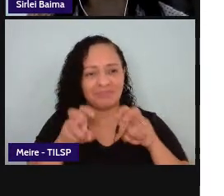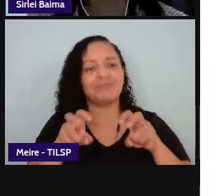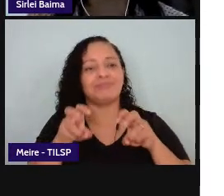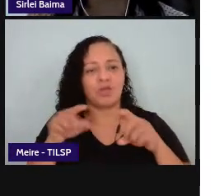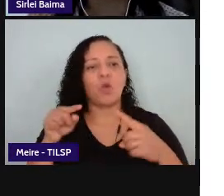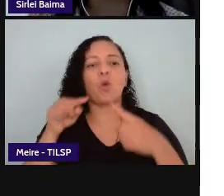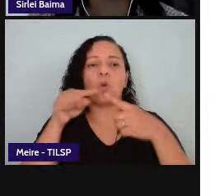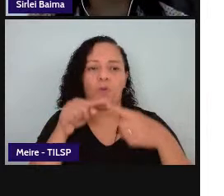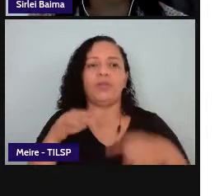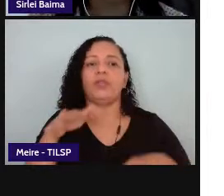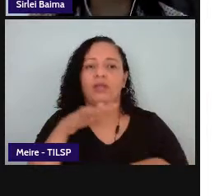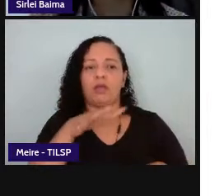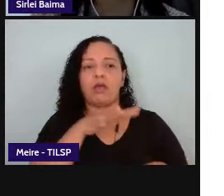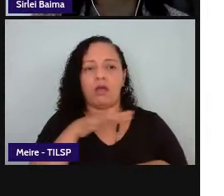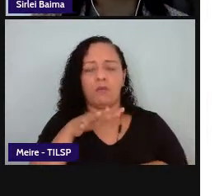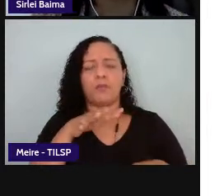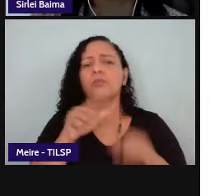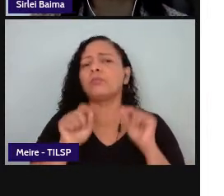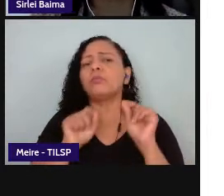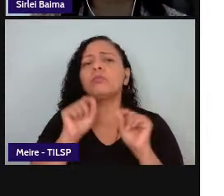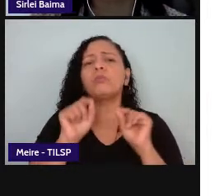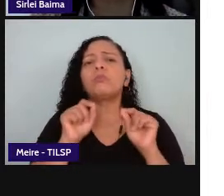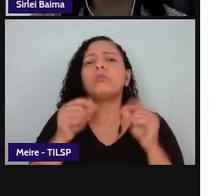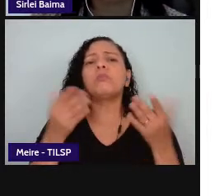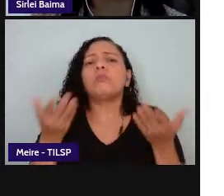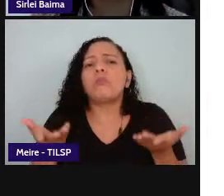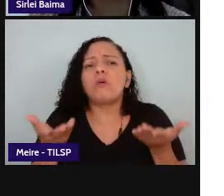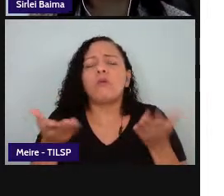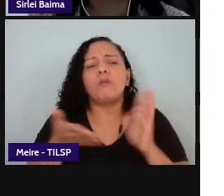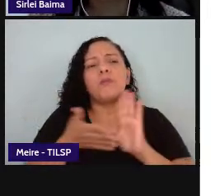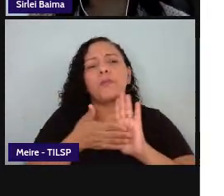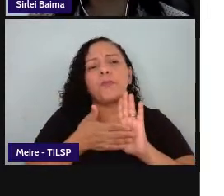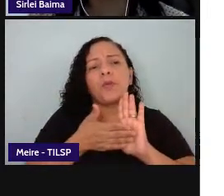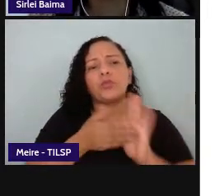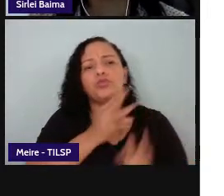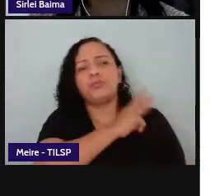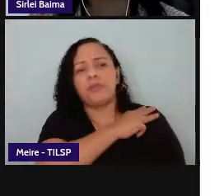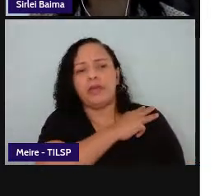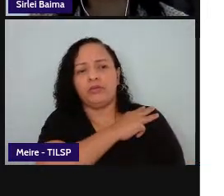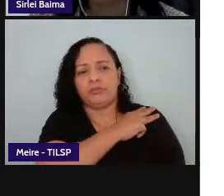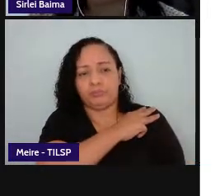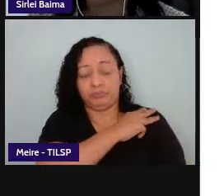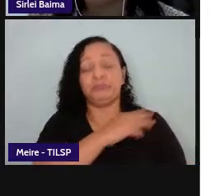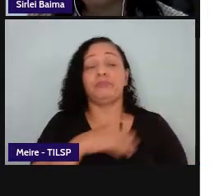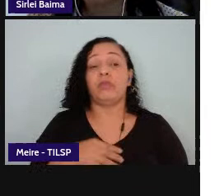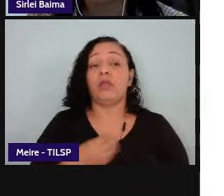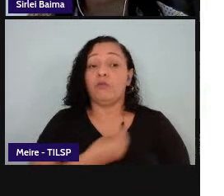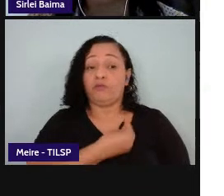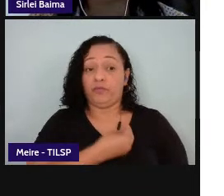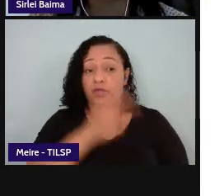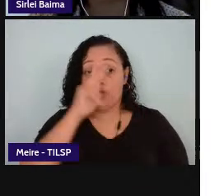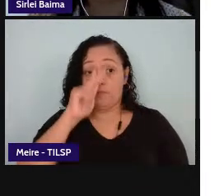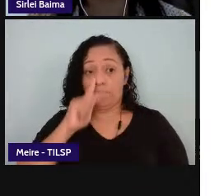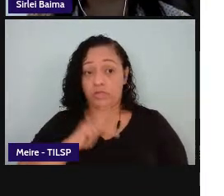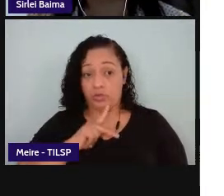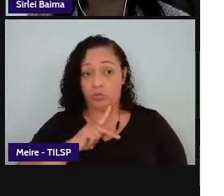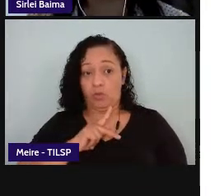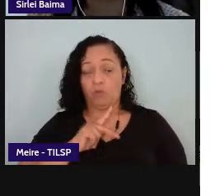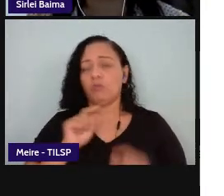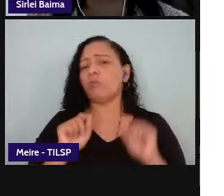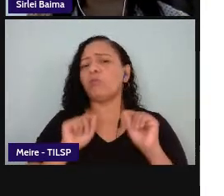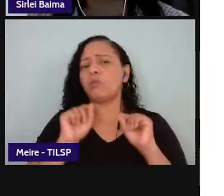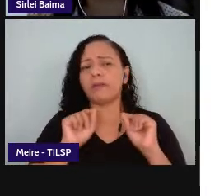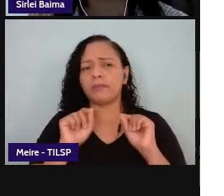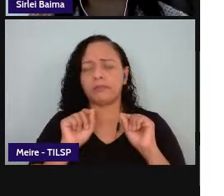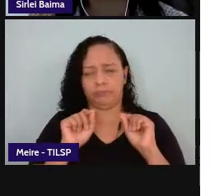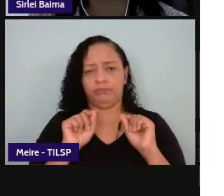esses campos de atuação o que vem sendo proposto para o ensino médio para o campo da vida pessoal em linhas gerais compõe-se